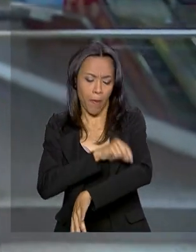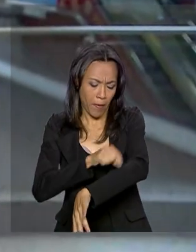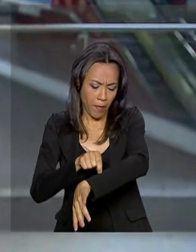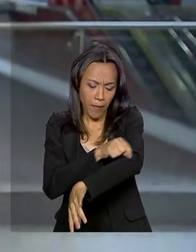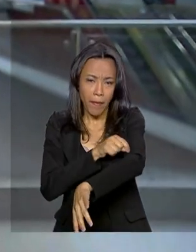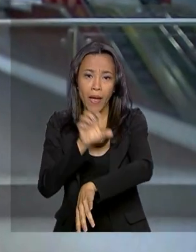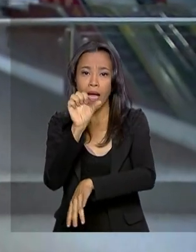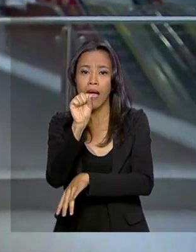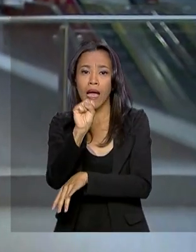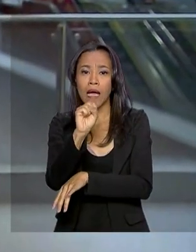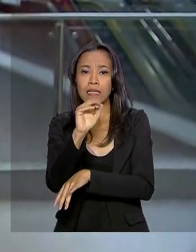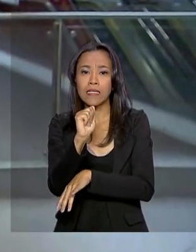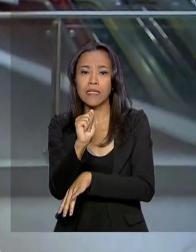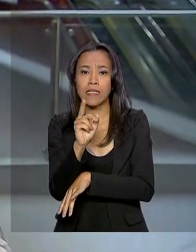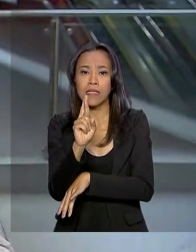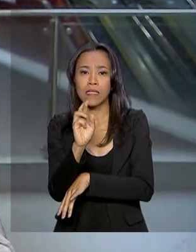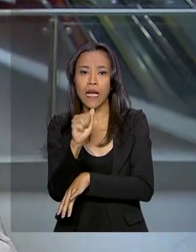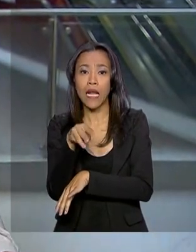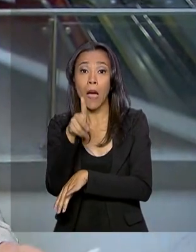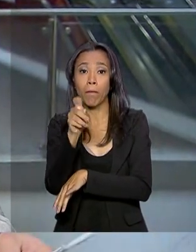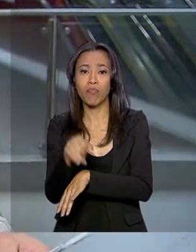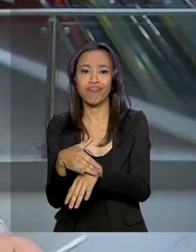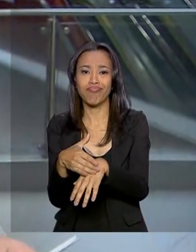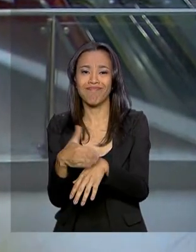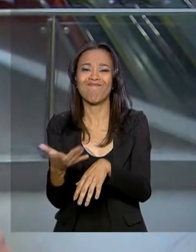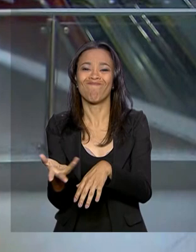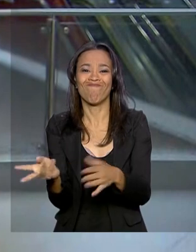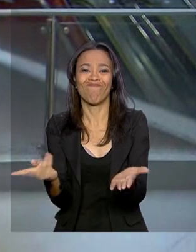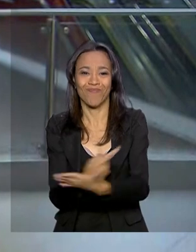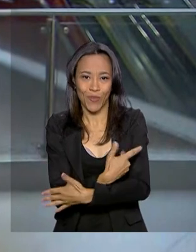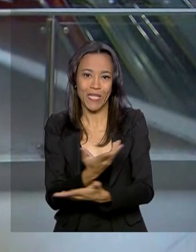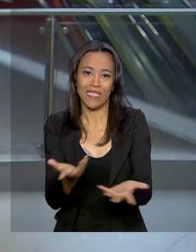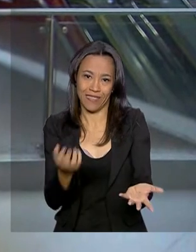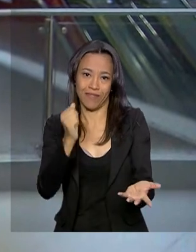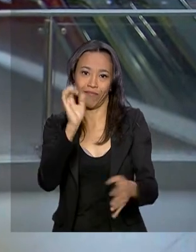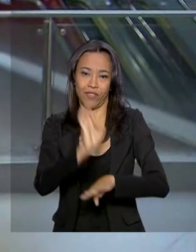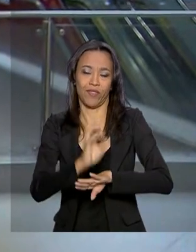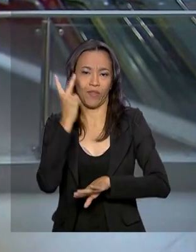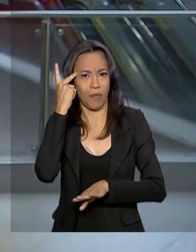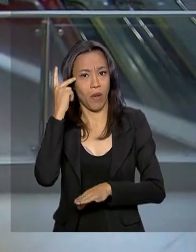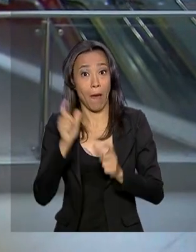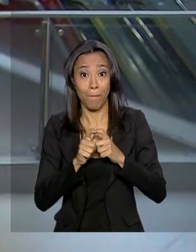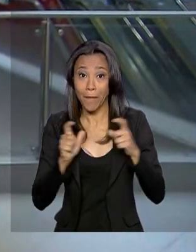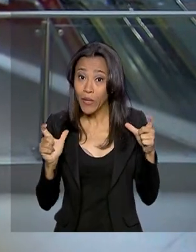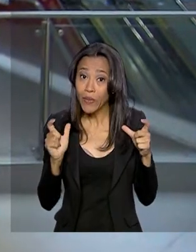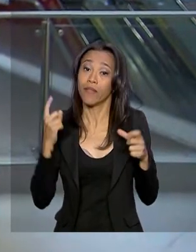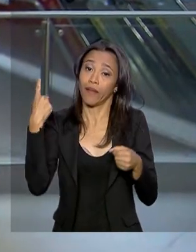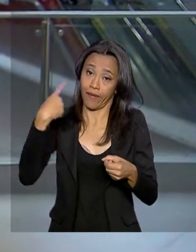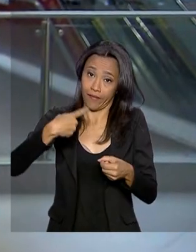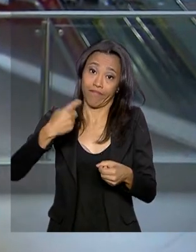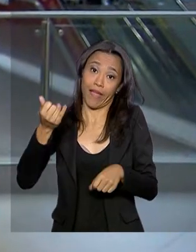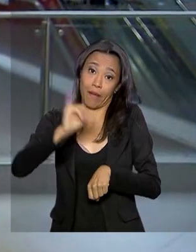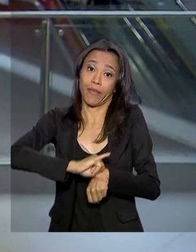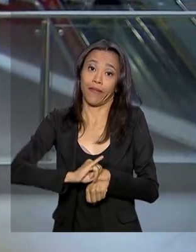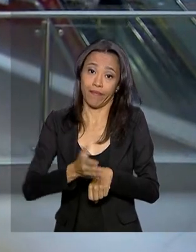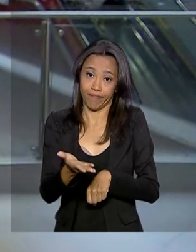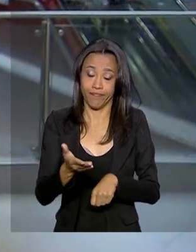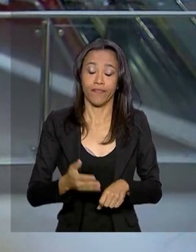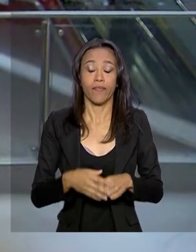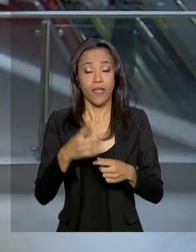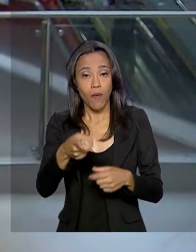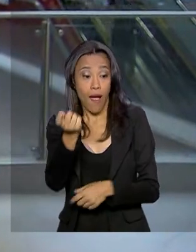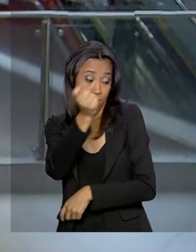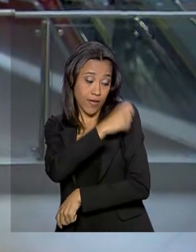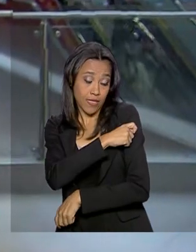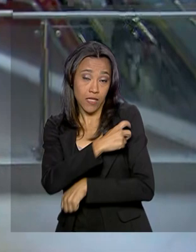484 casos da doença. A grande maioria aqui na capital paulista. A vacinação